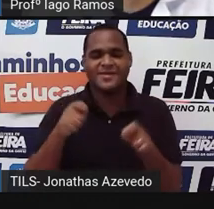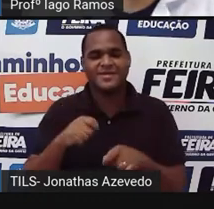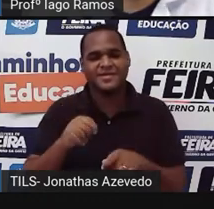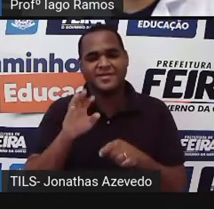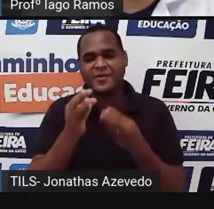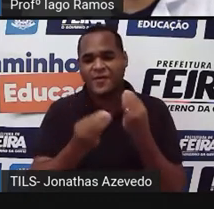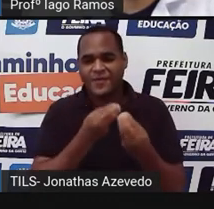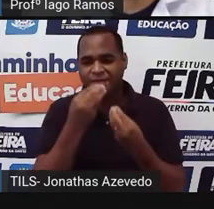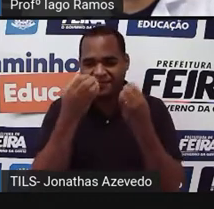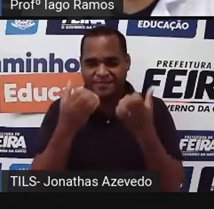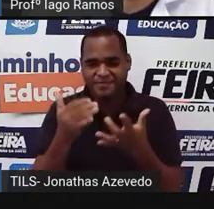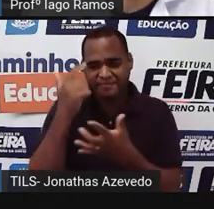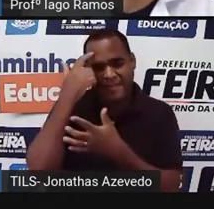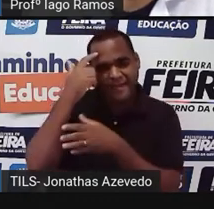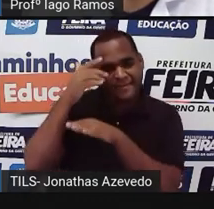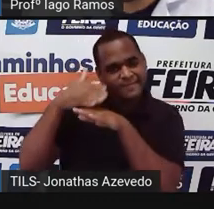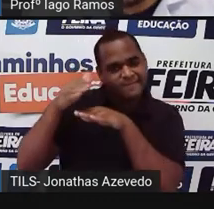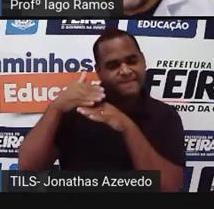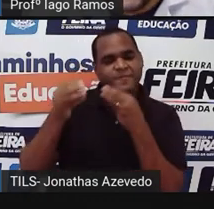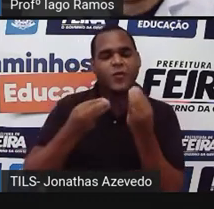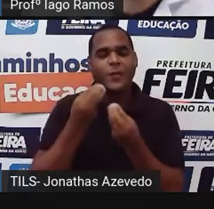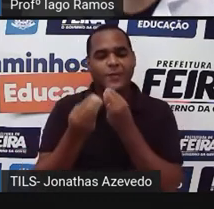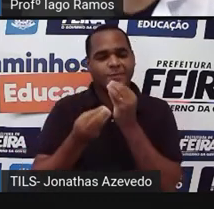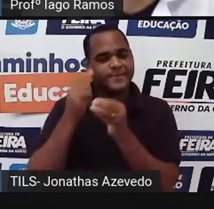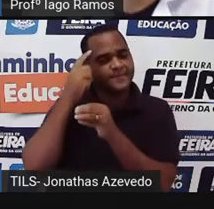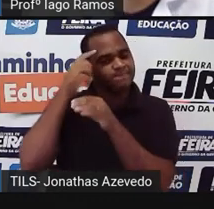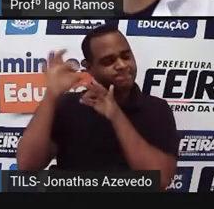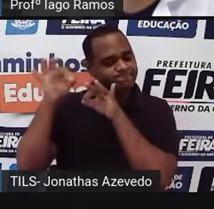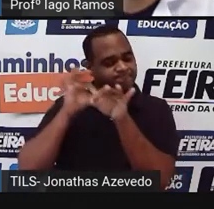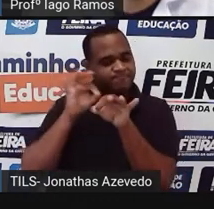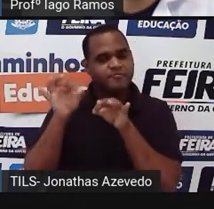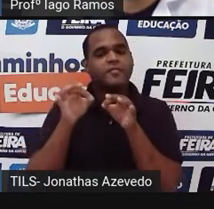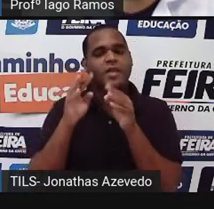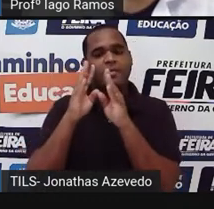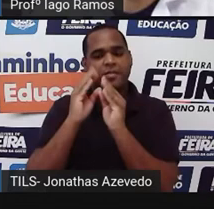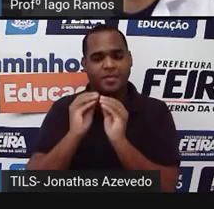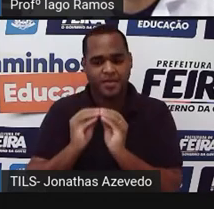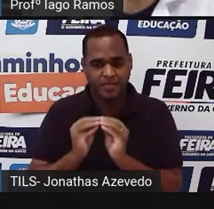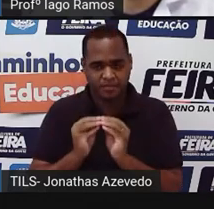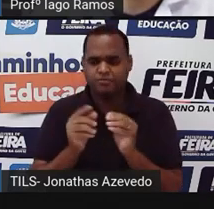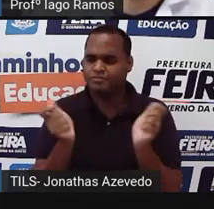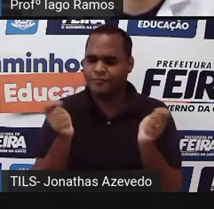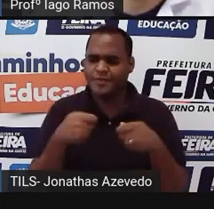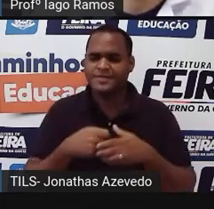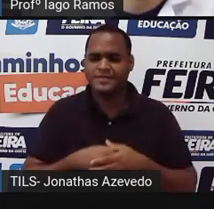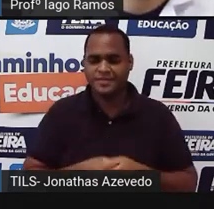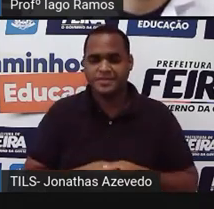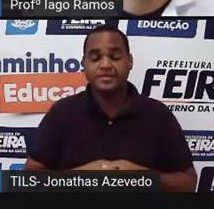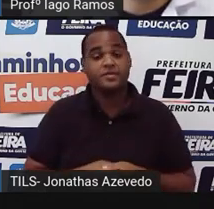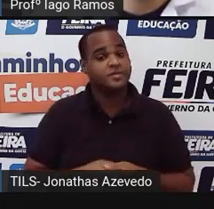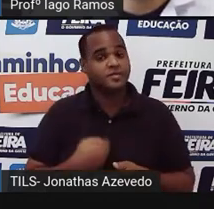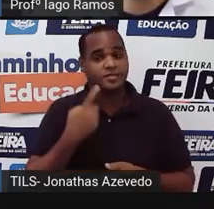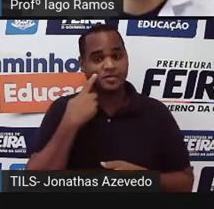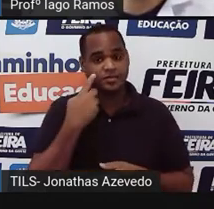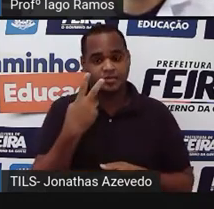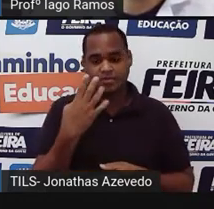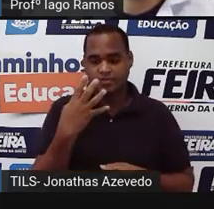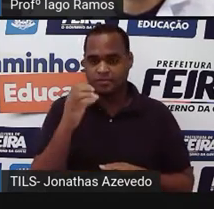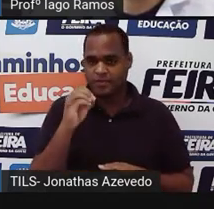gente faz isso com o cálculo mental? também a gente usa decomposição a gente pega o R